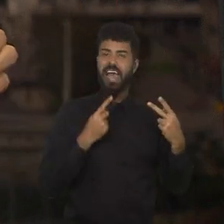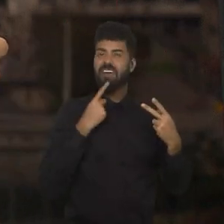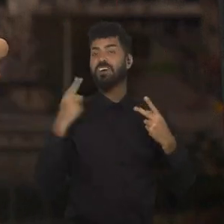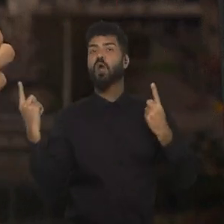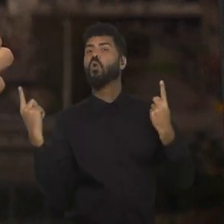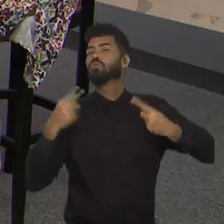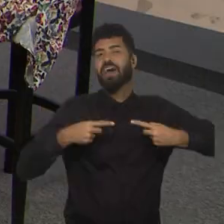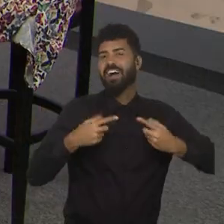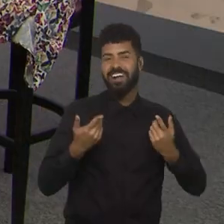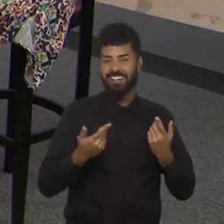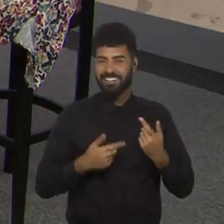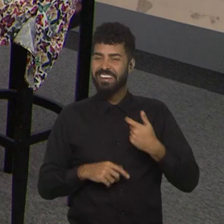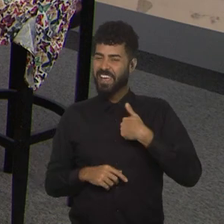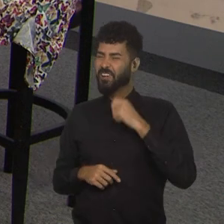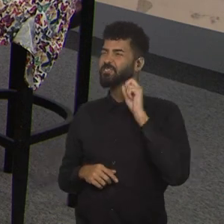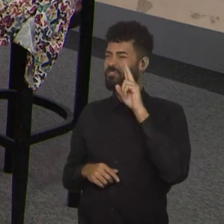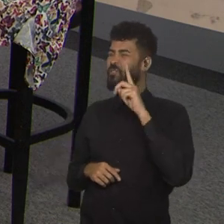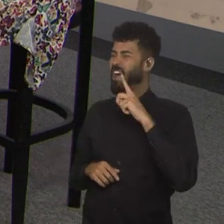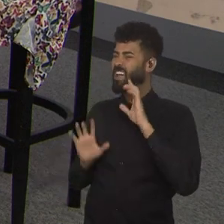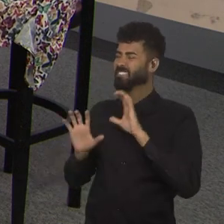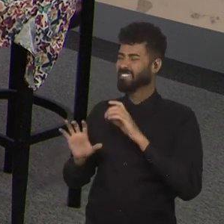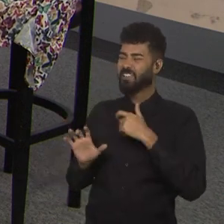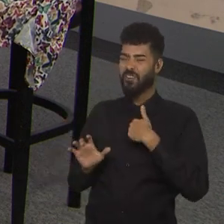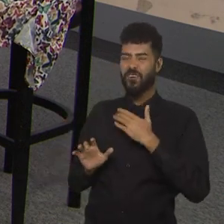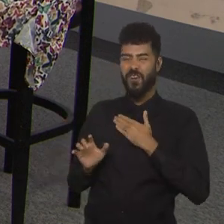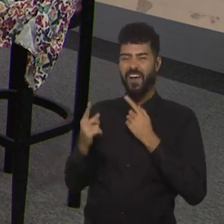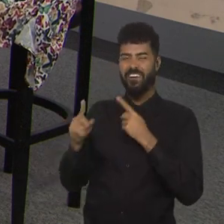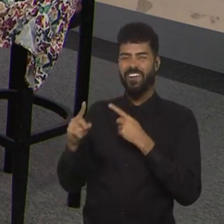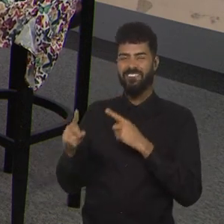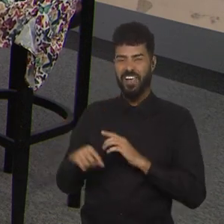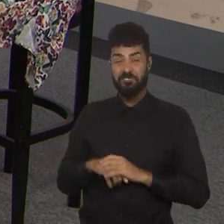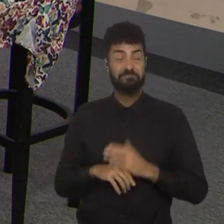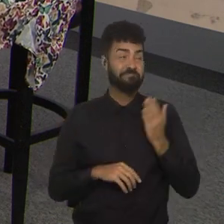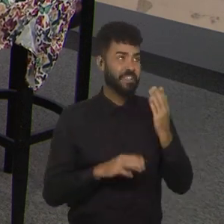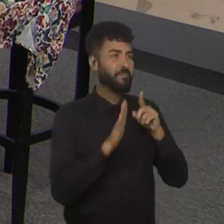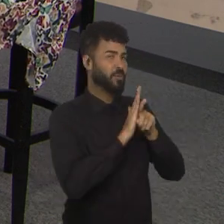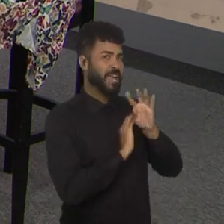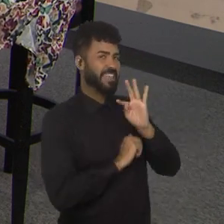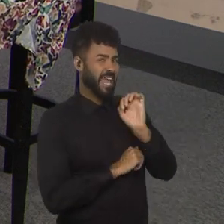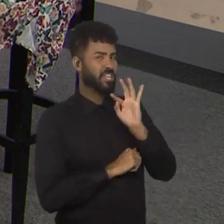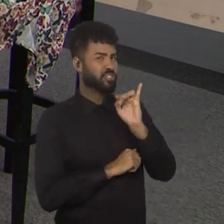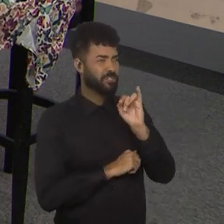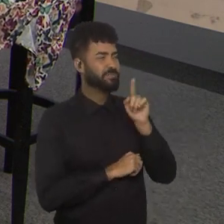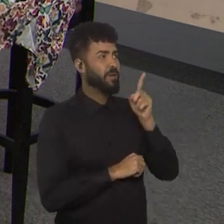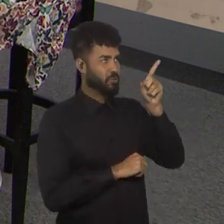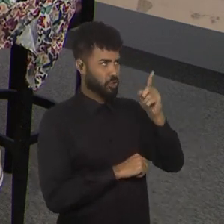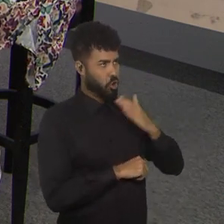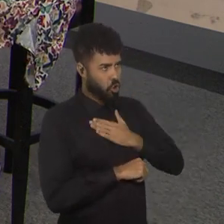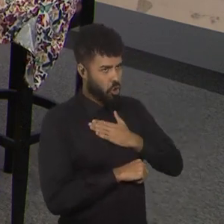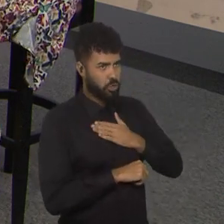mas, Tati, mas, Tati, você gosta do jogo da pia, você